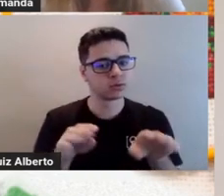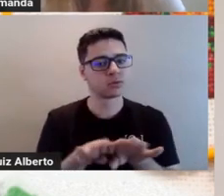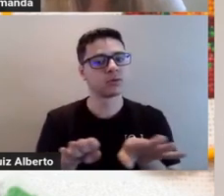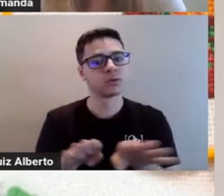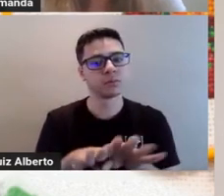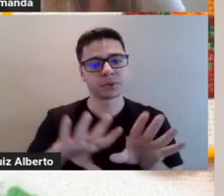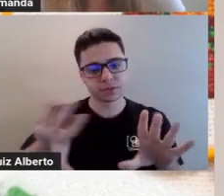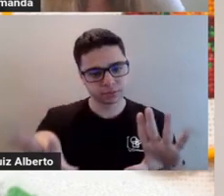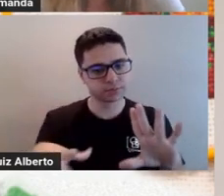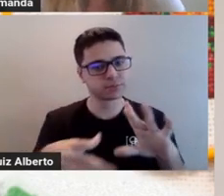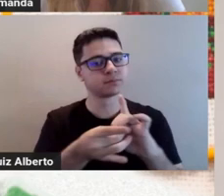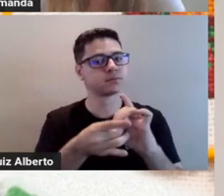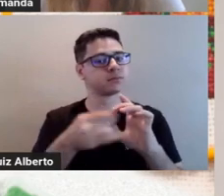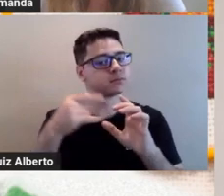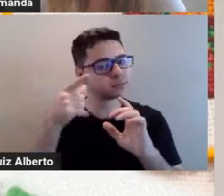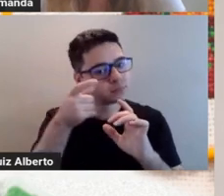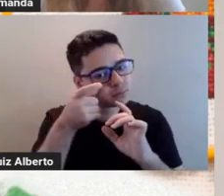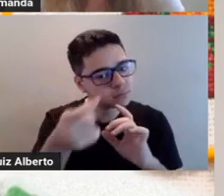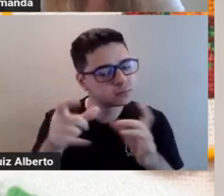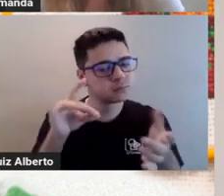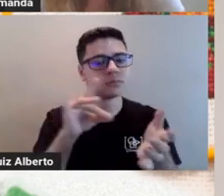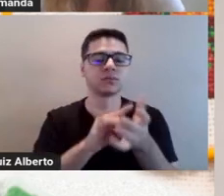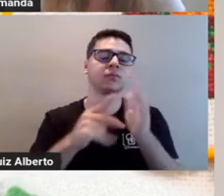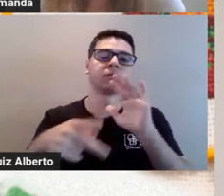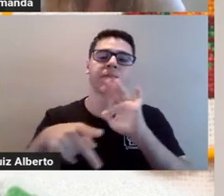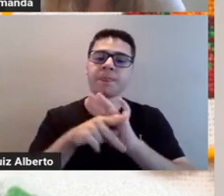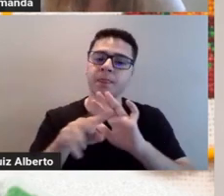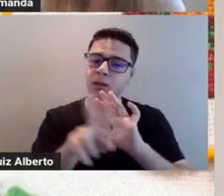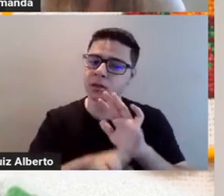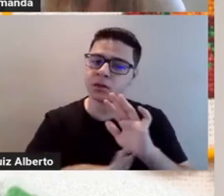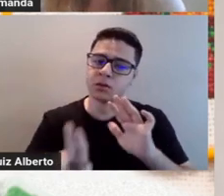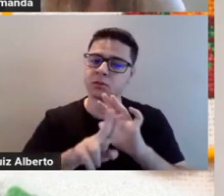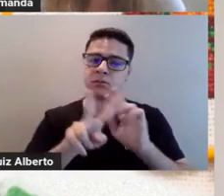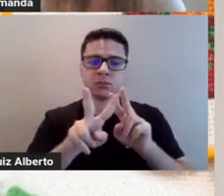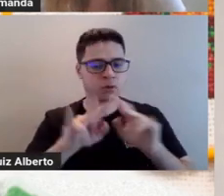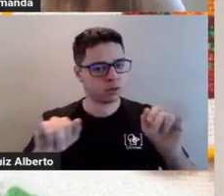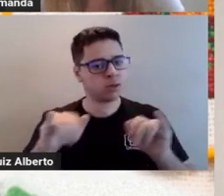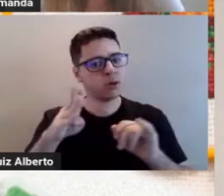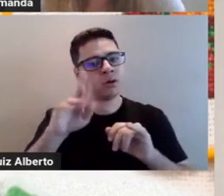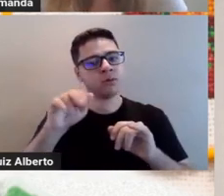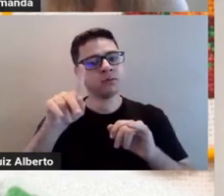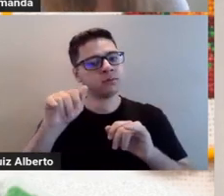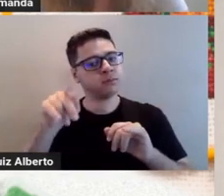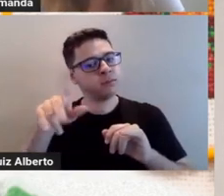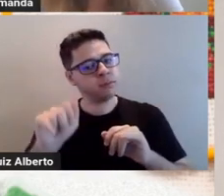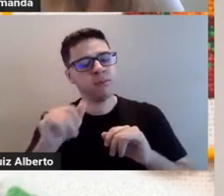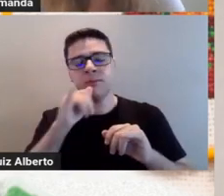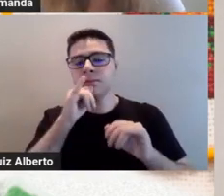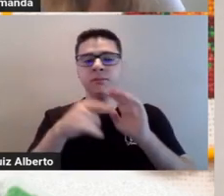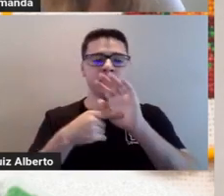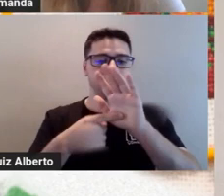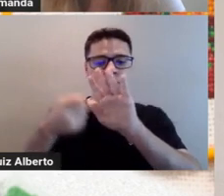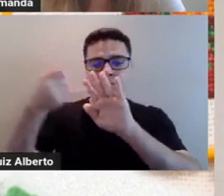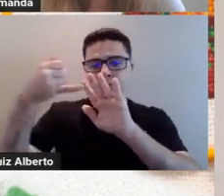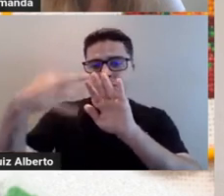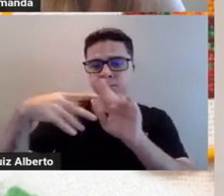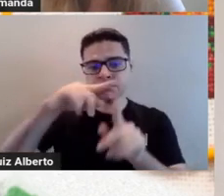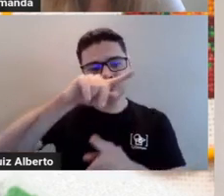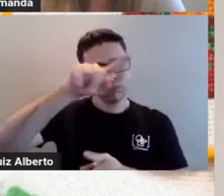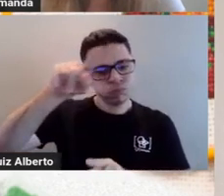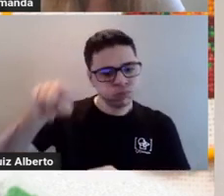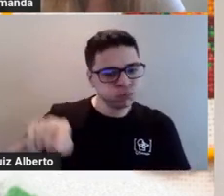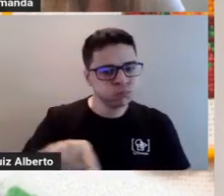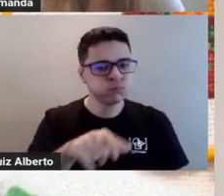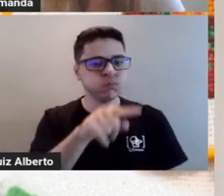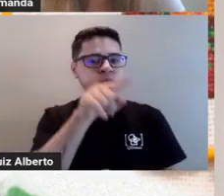harmonia interessante que você pode usar aí no seu bordado. Então, mostrando ali, conforme você vai girando, você